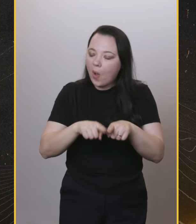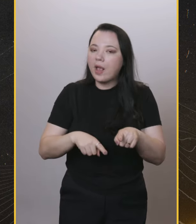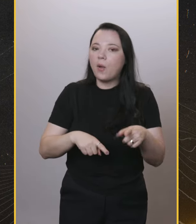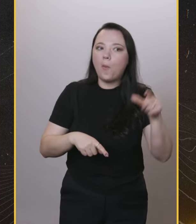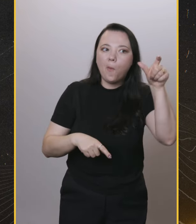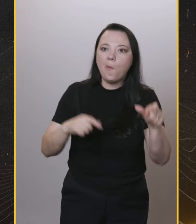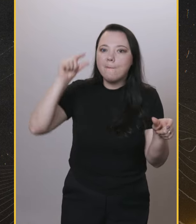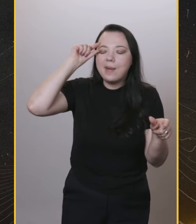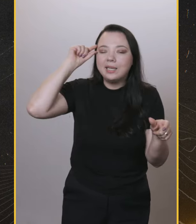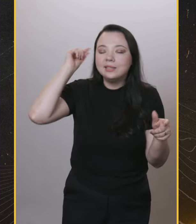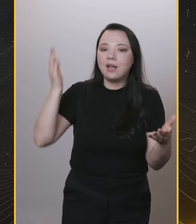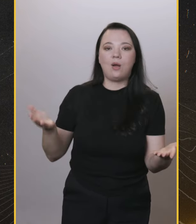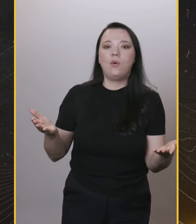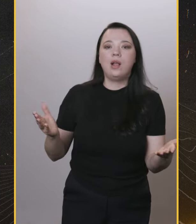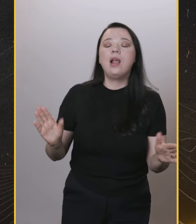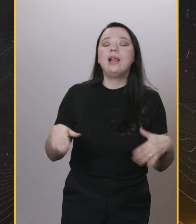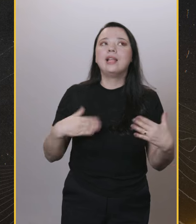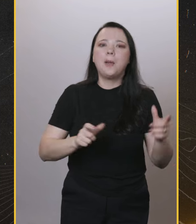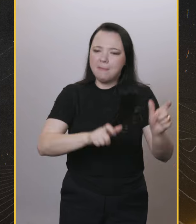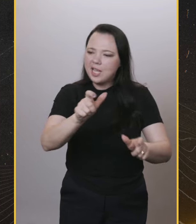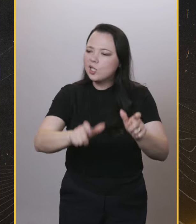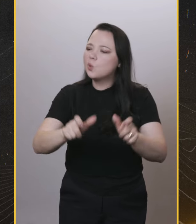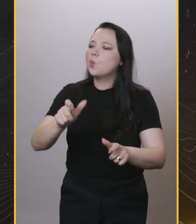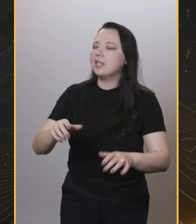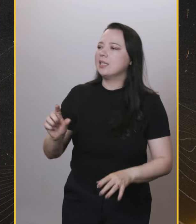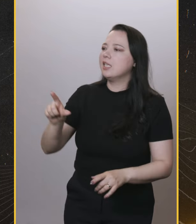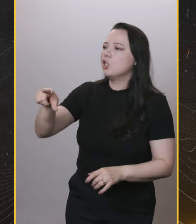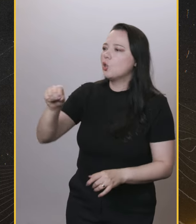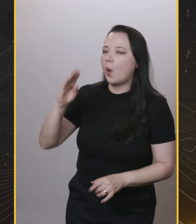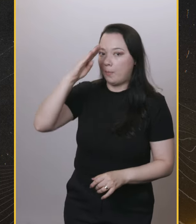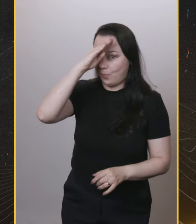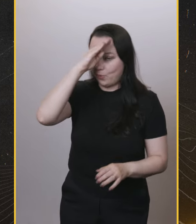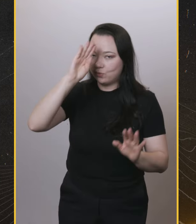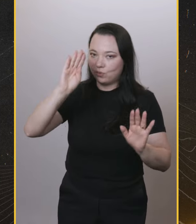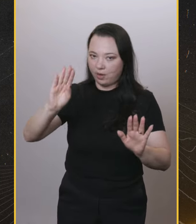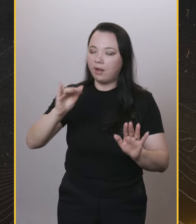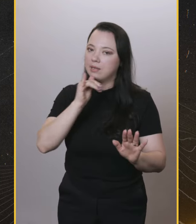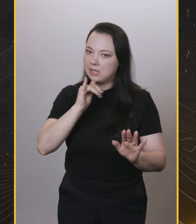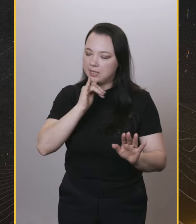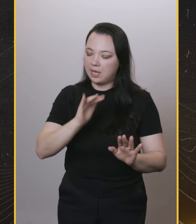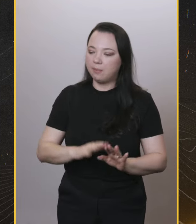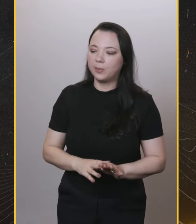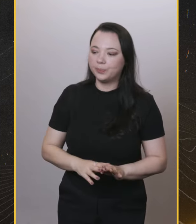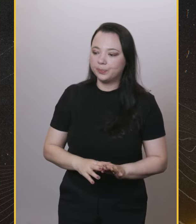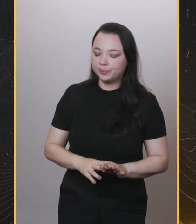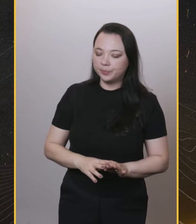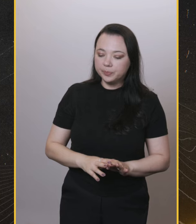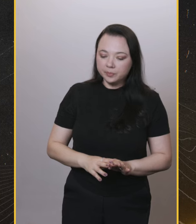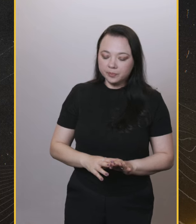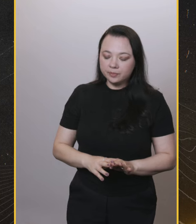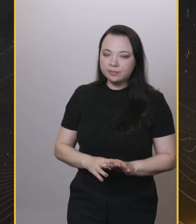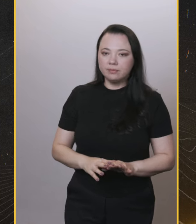disputar voto de direita com o Paulo Marçal. Queira, goste... Identifique-o como direita ou não. Então, que